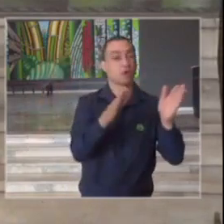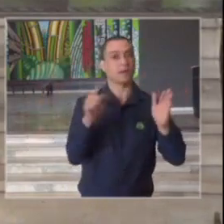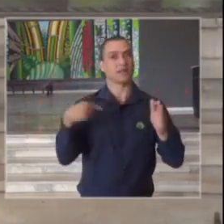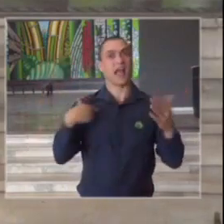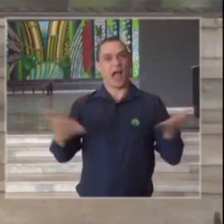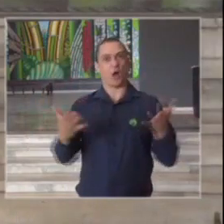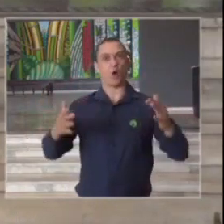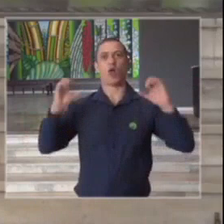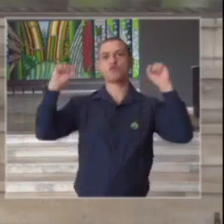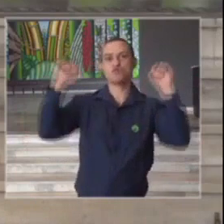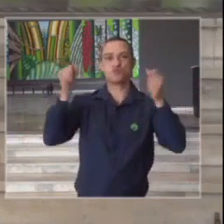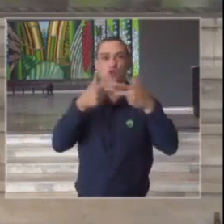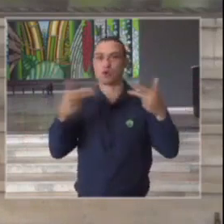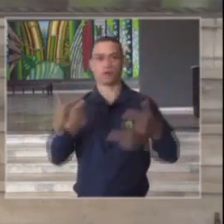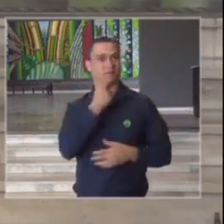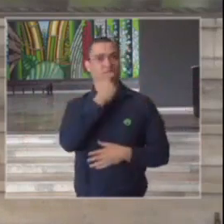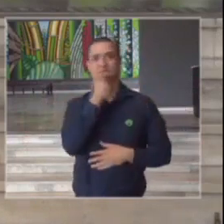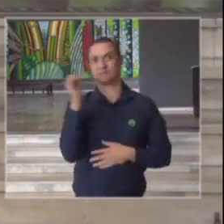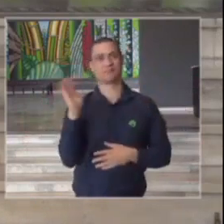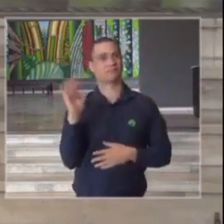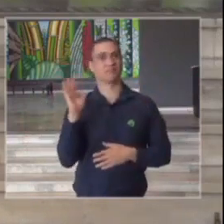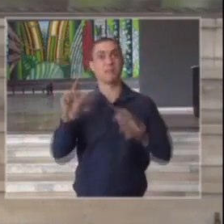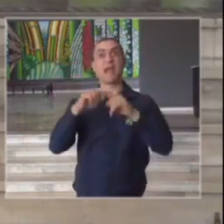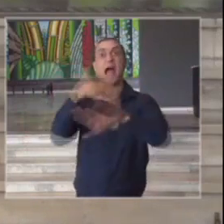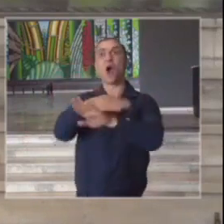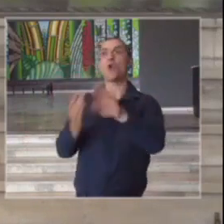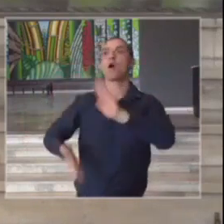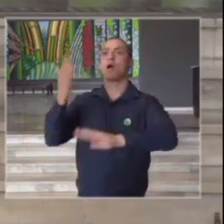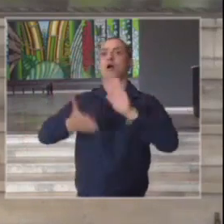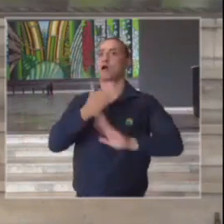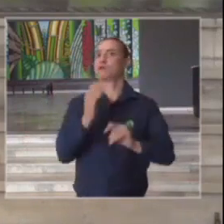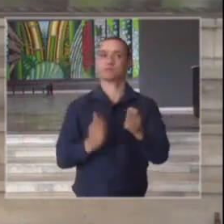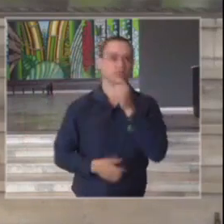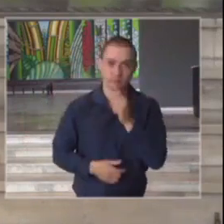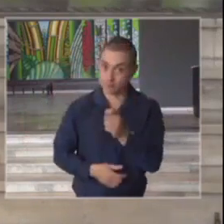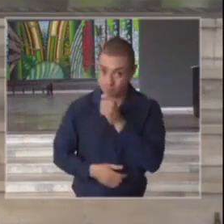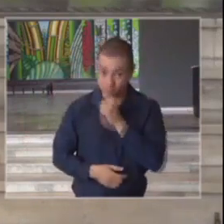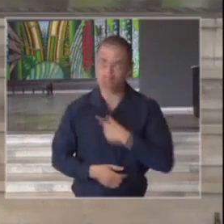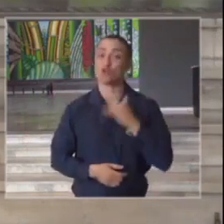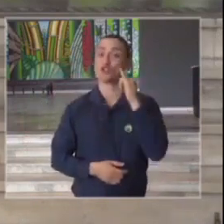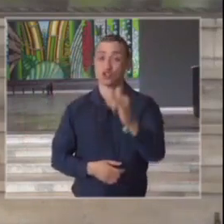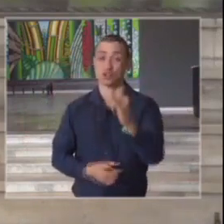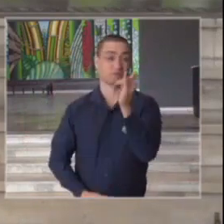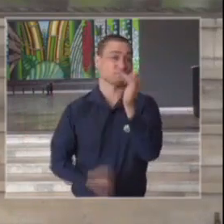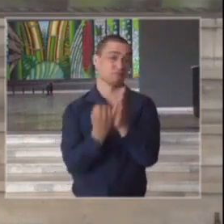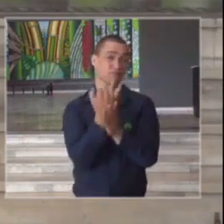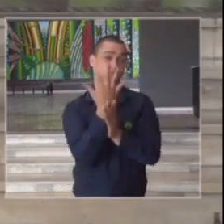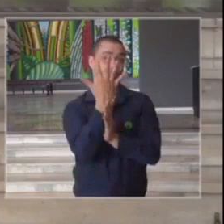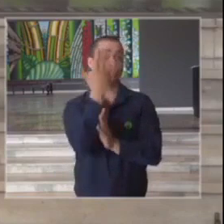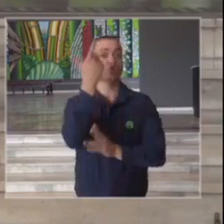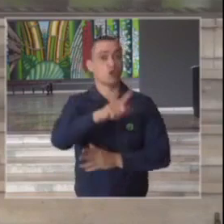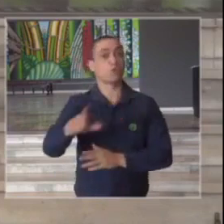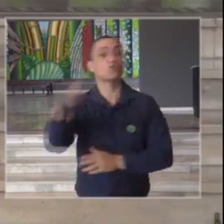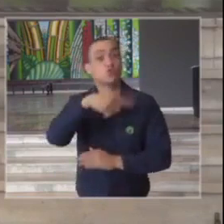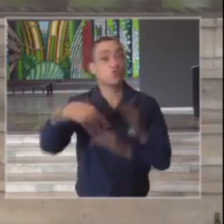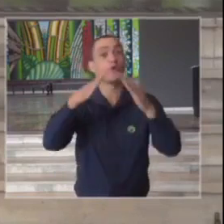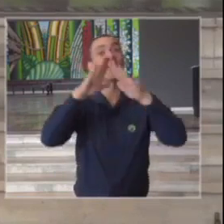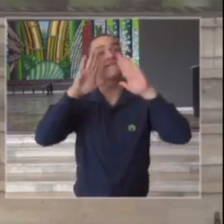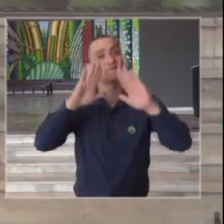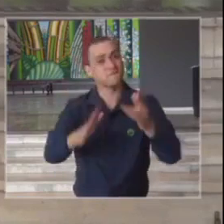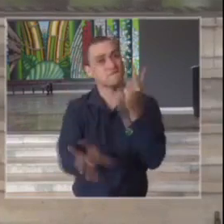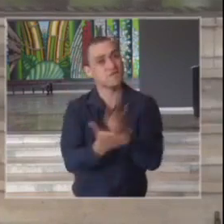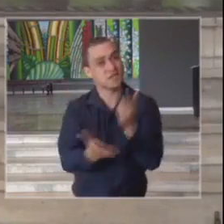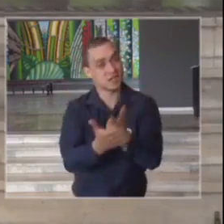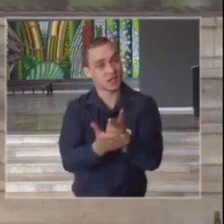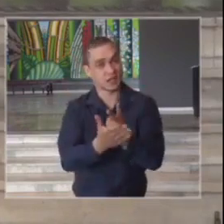comemorar e muito menos a ir para as ruas eu tenho dito e repetido que as pessoas devem ficar em casa